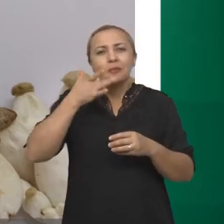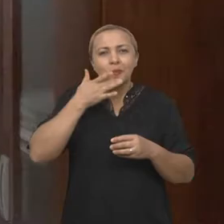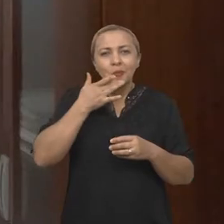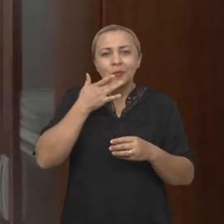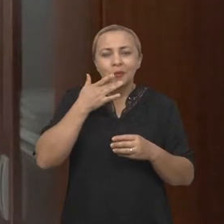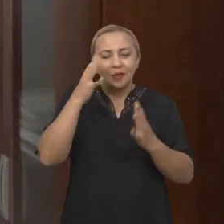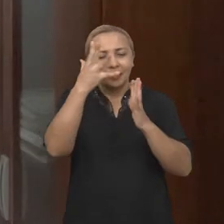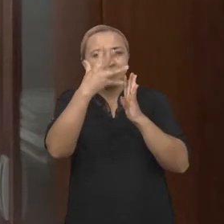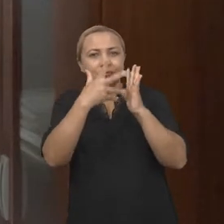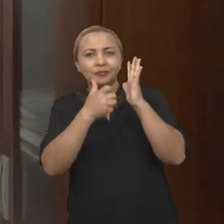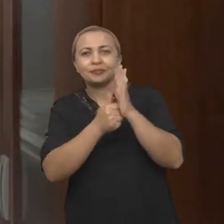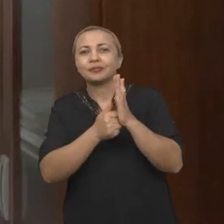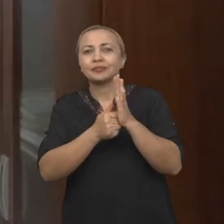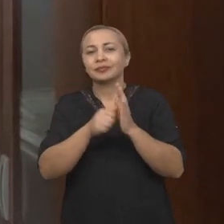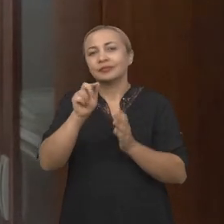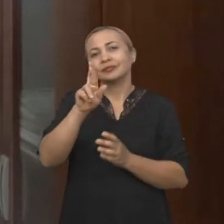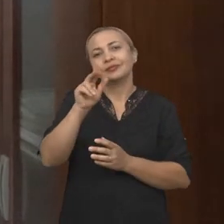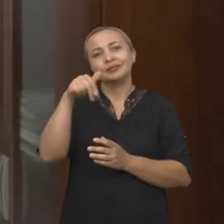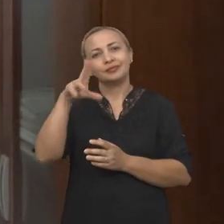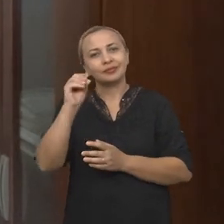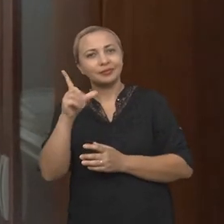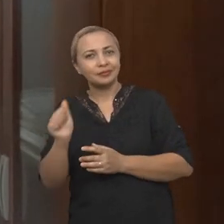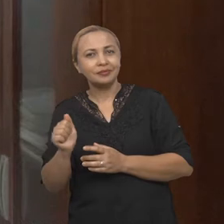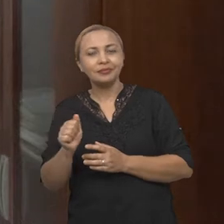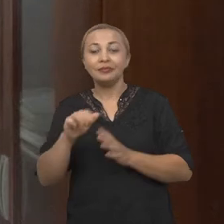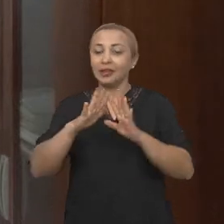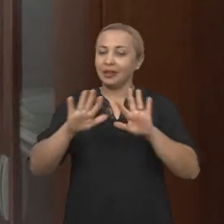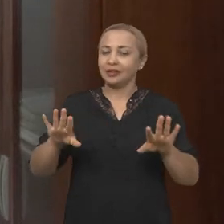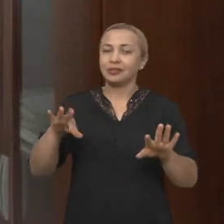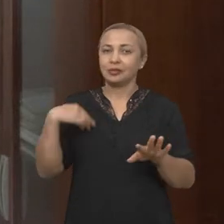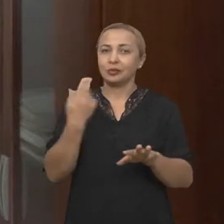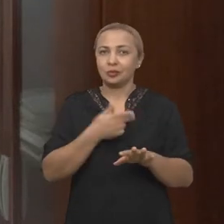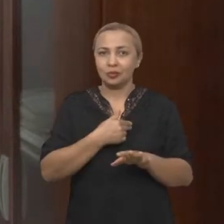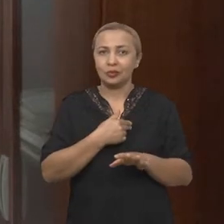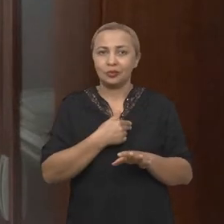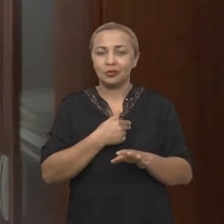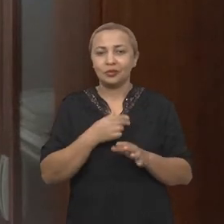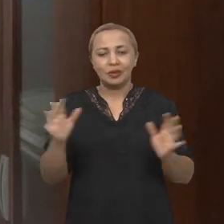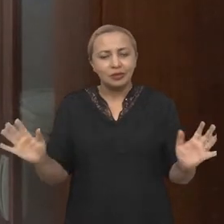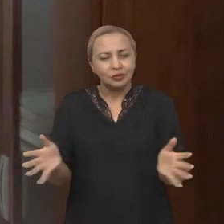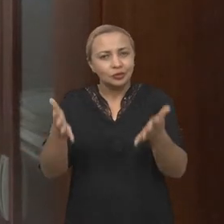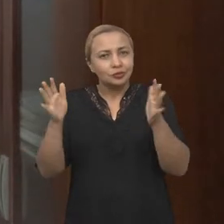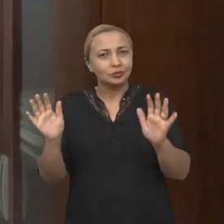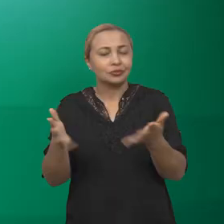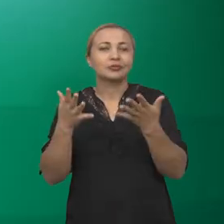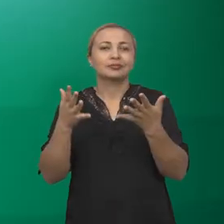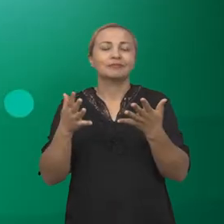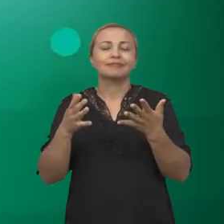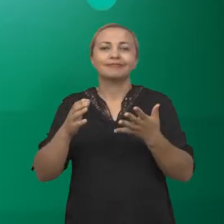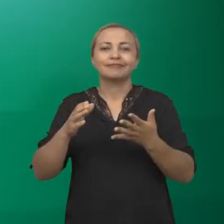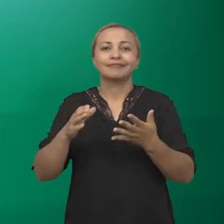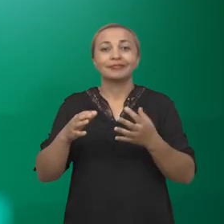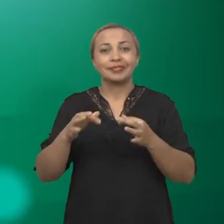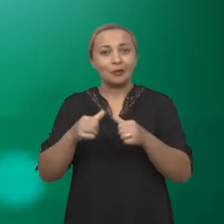e a característica da granola. Então, foi por isso que nós incentivamos, nós